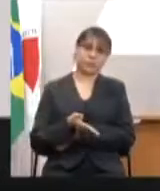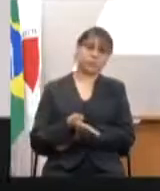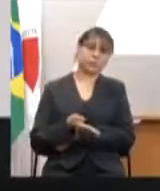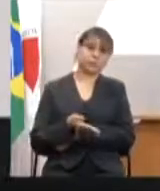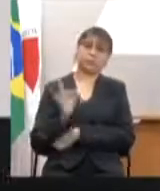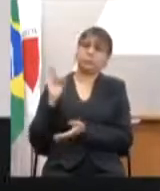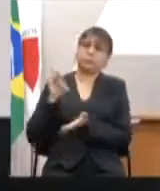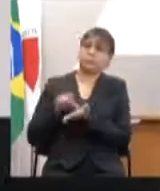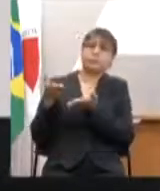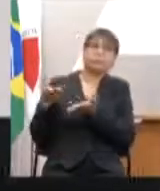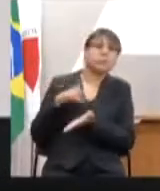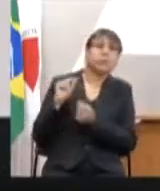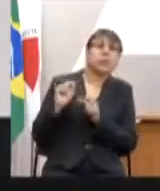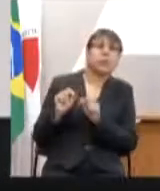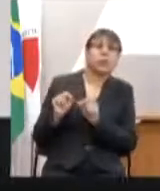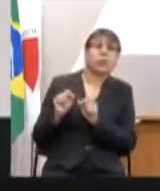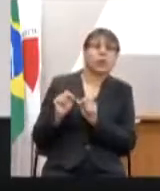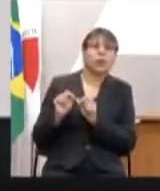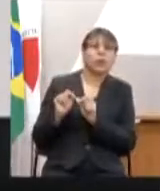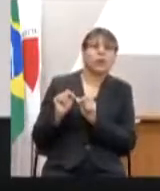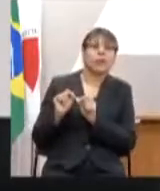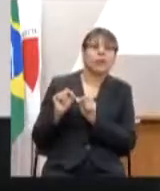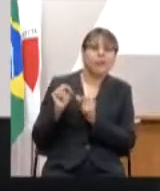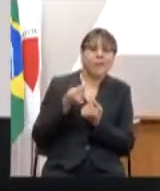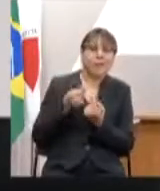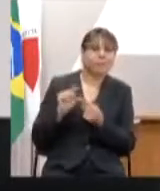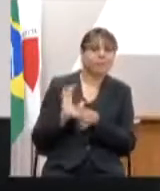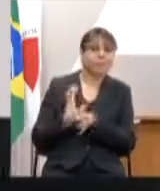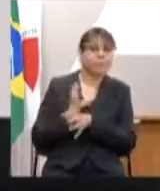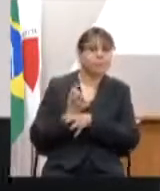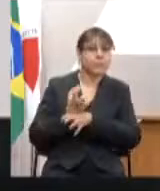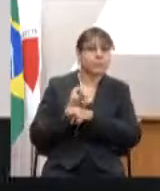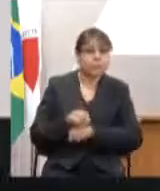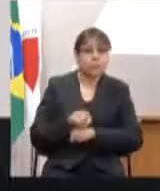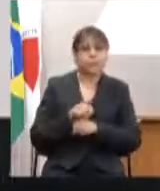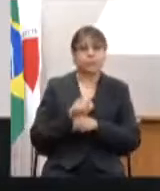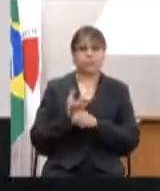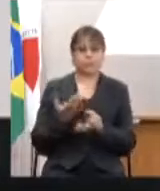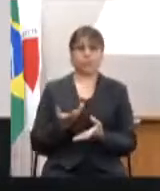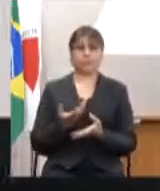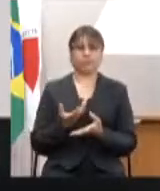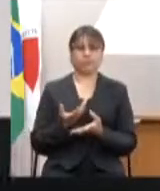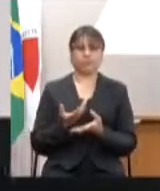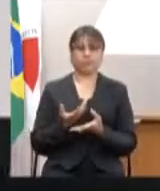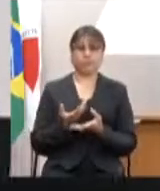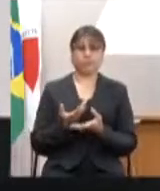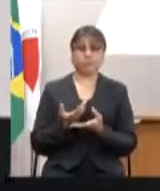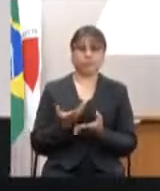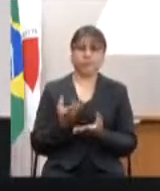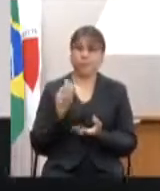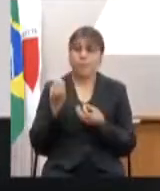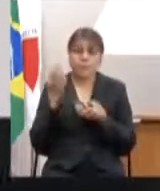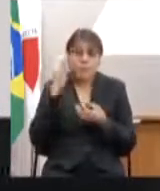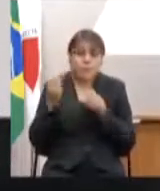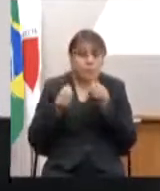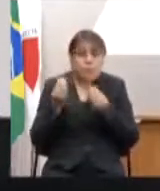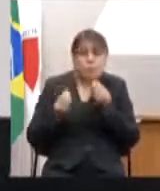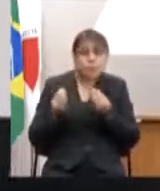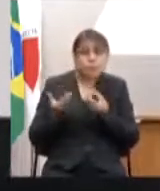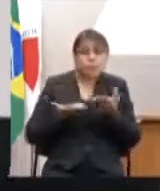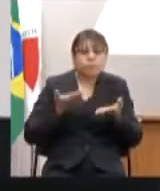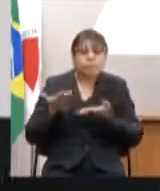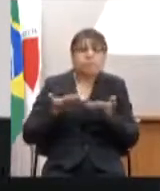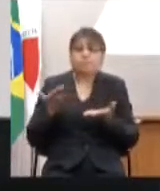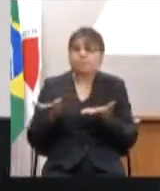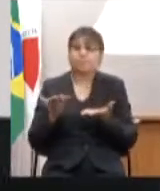enfrentamento à seca? O que de real tem para convívio à seca, nem para enfrentamento, para convívio com a seca, que vocês fazem